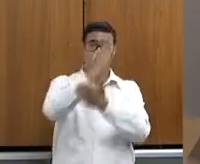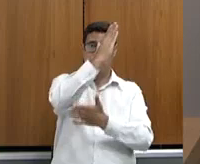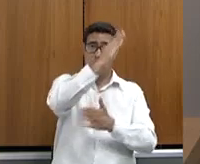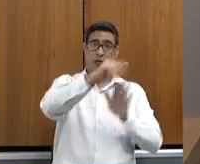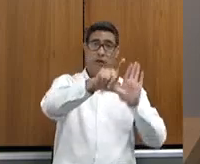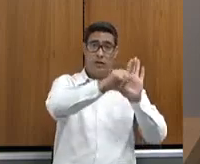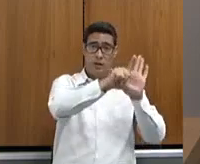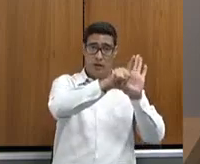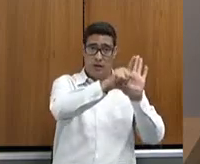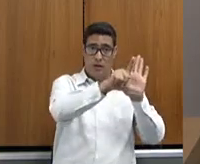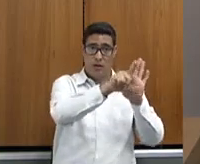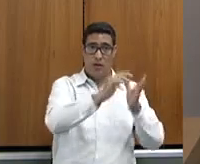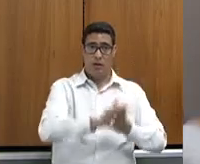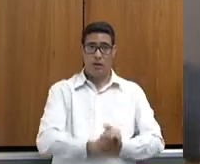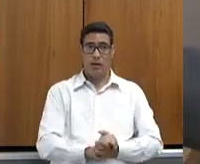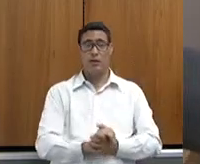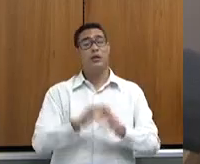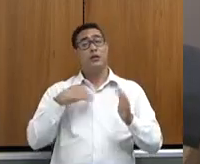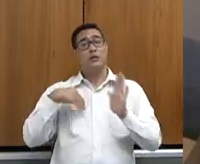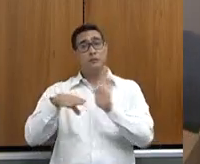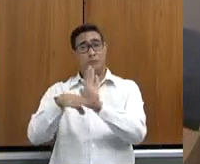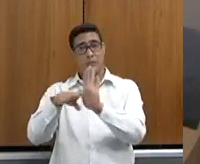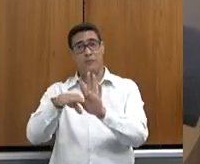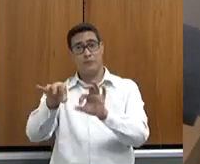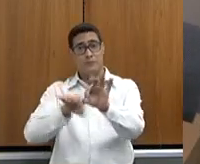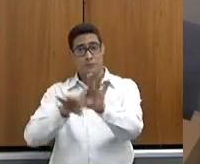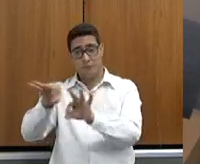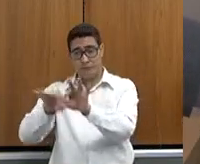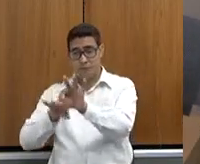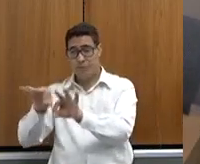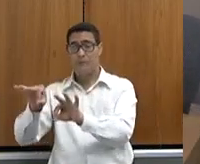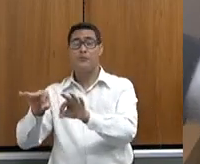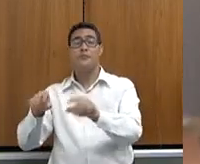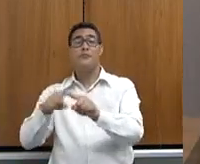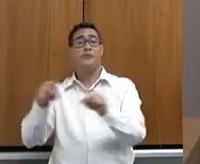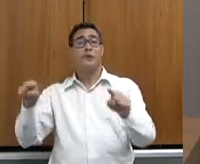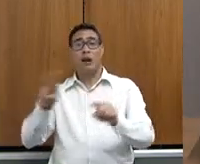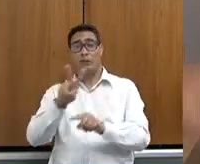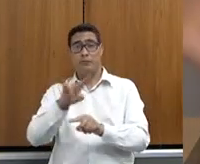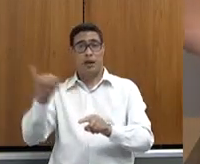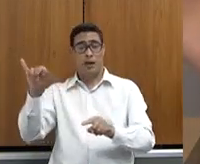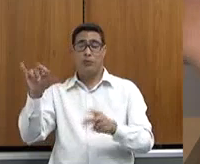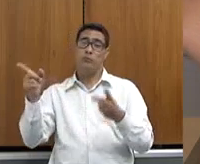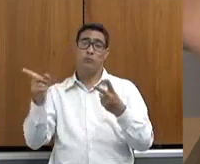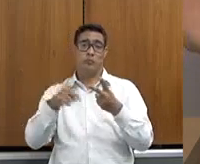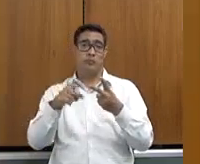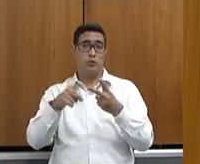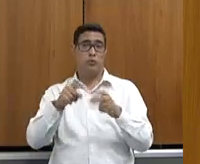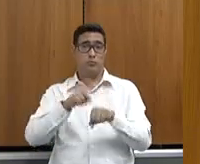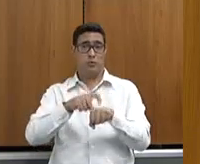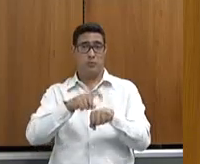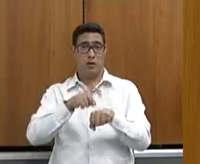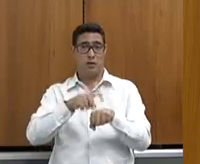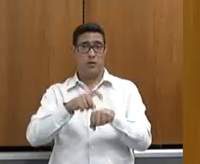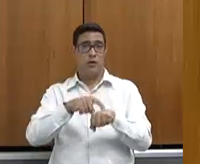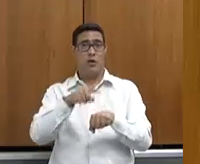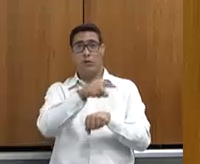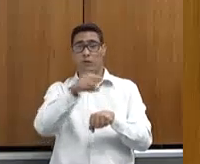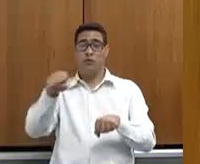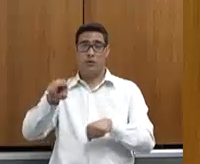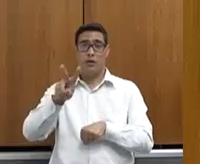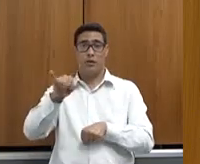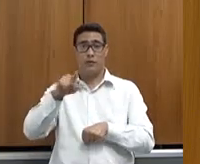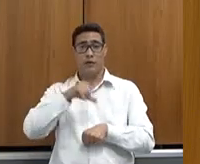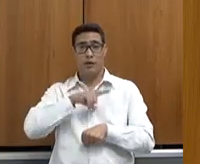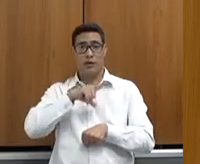instituir o serviço de inspeção municipal e aí, deputado, nós vamos passar para um segundo momento e que aí você vai ter um protagonista muito